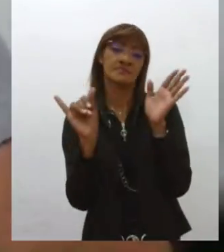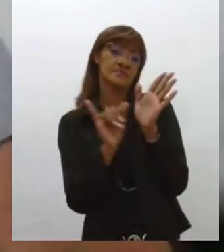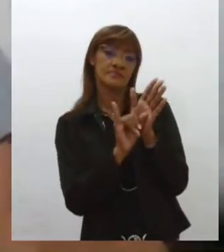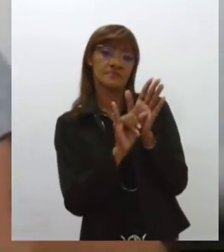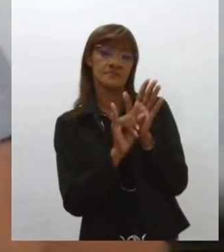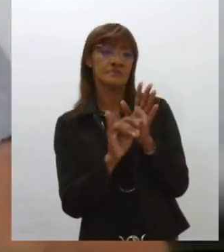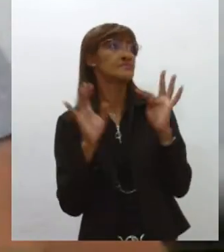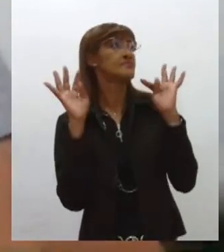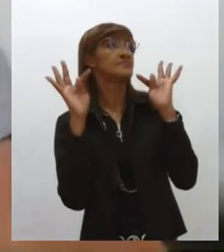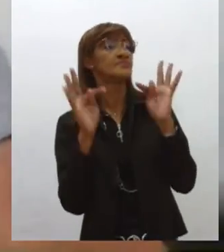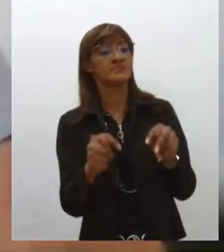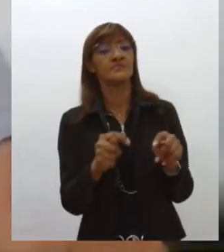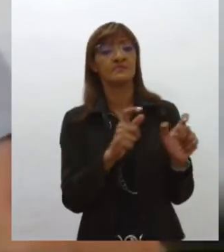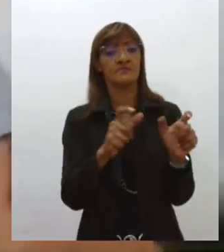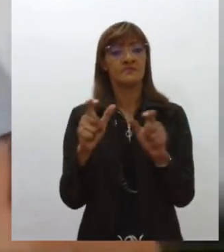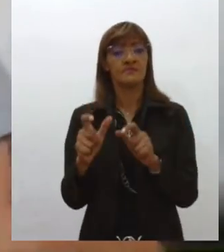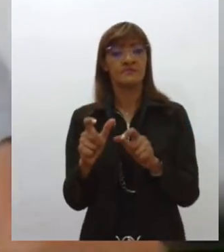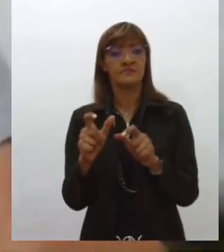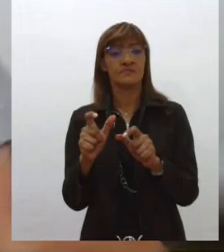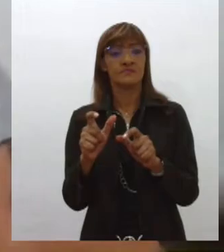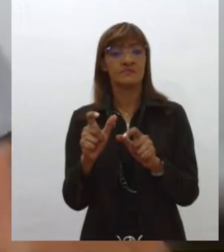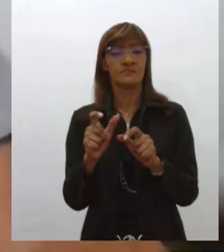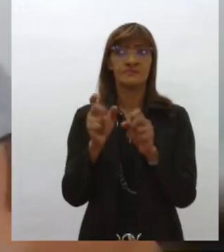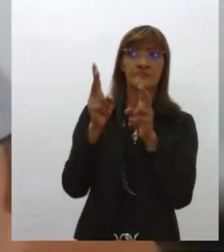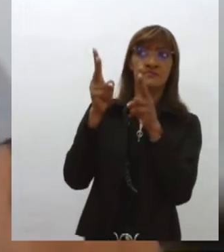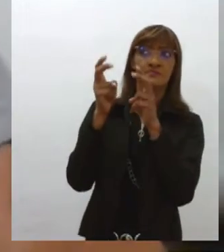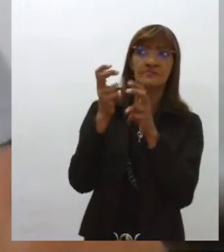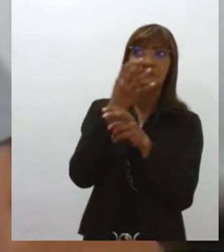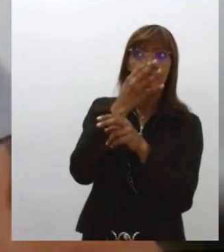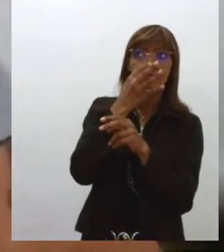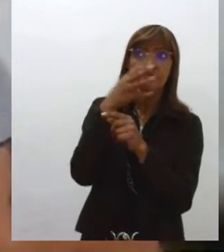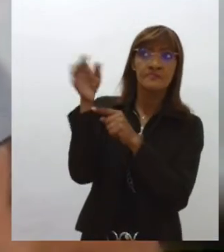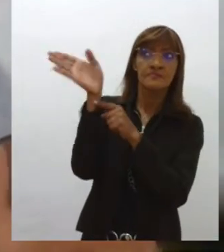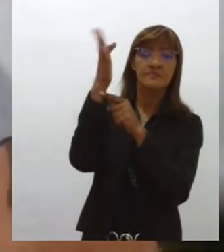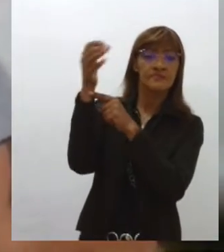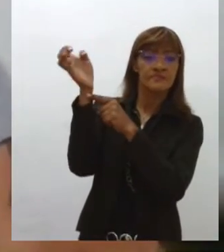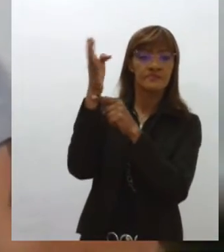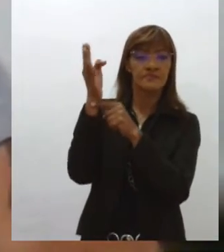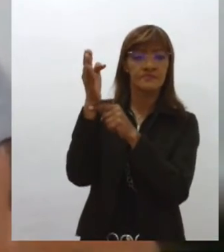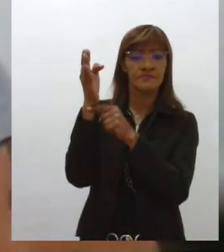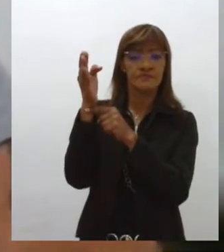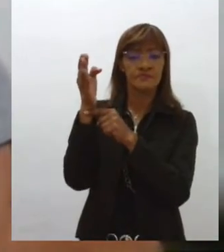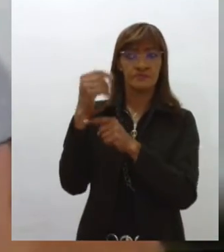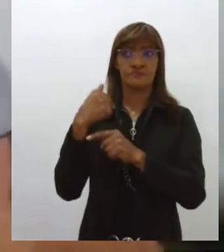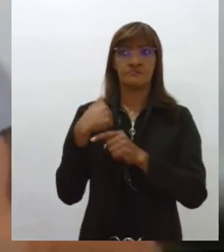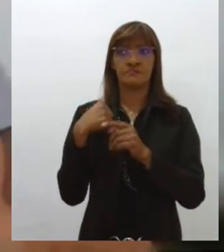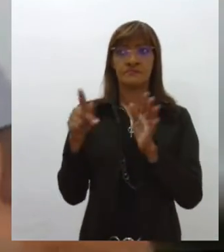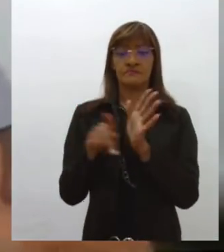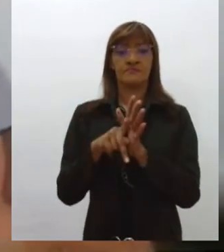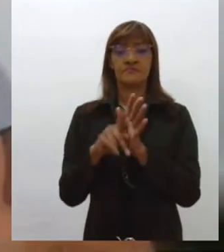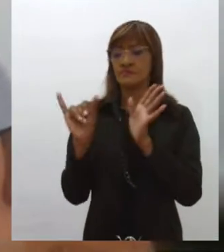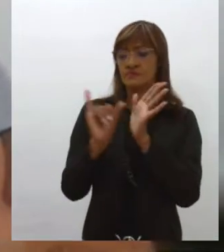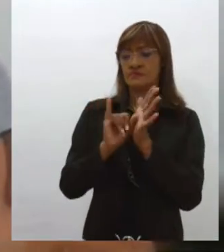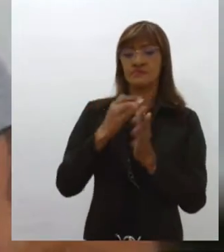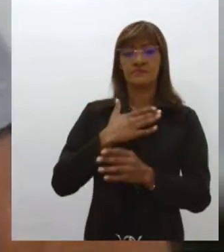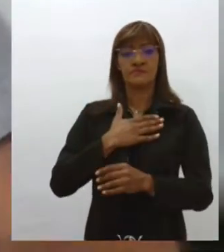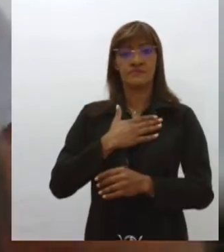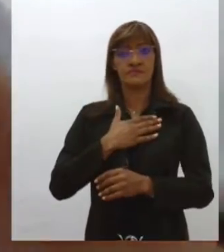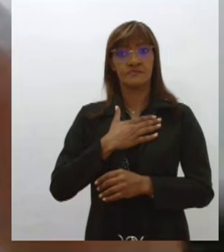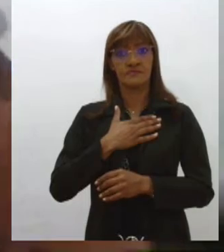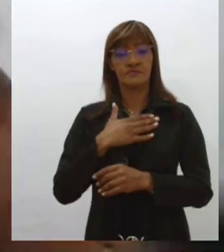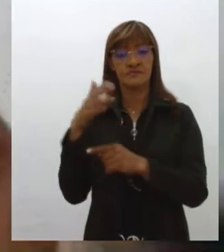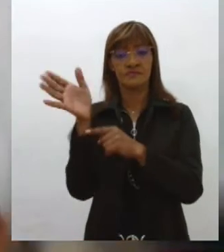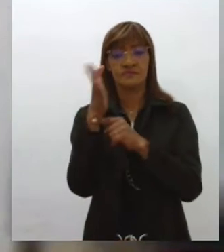que você esteja, que você observe a bandeira do Brasil, você se sente pertencente àquilo ali. E você fala, olha, é a minha bandeira.